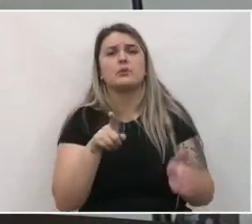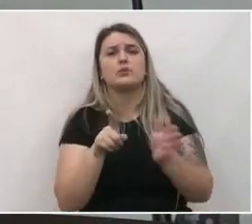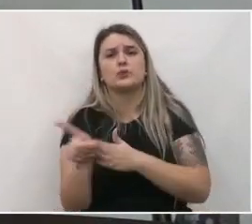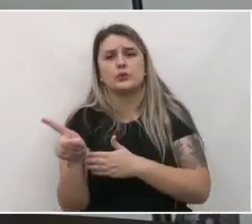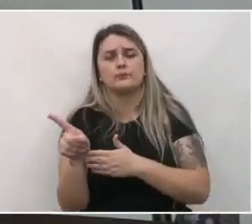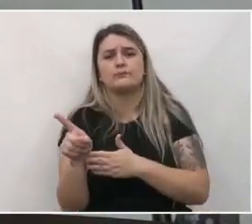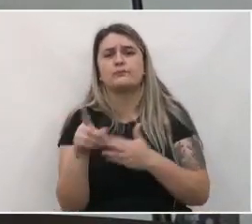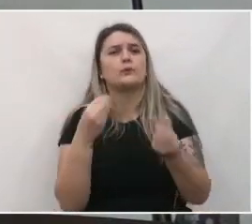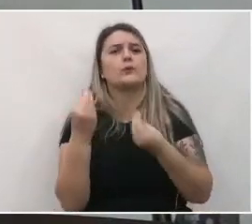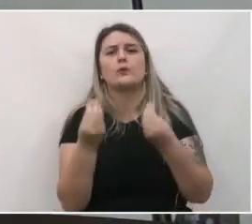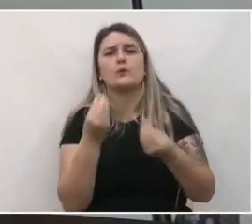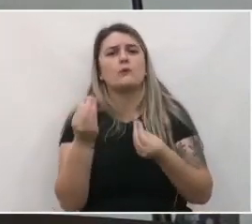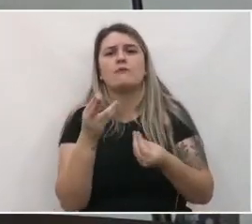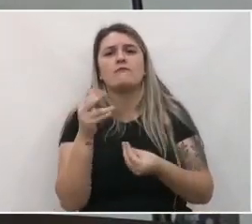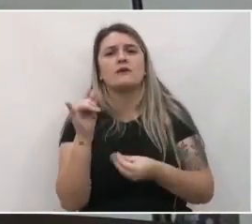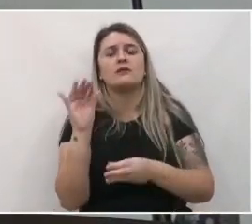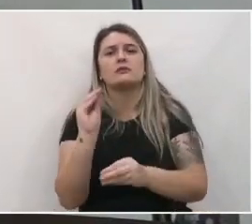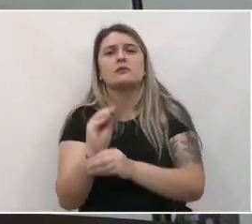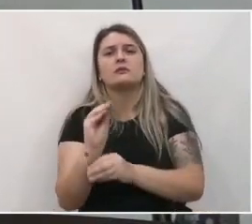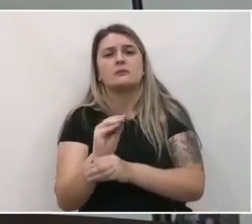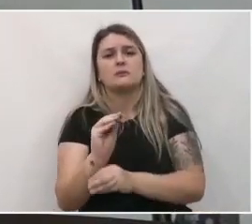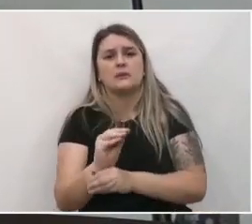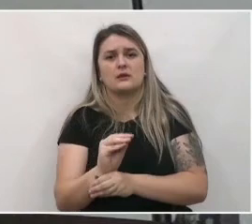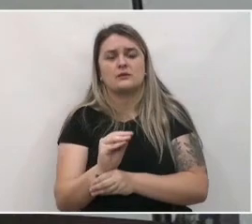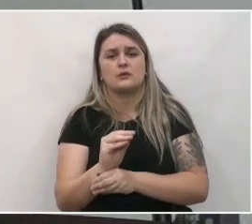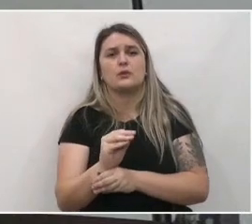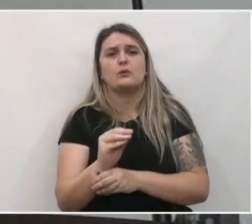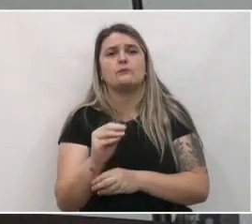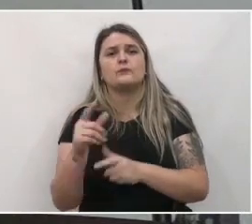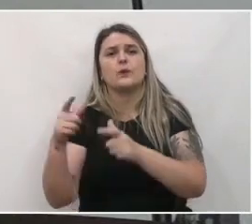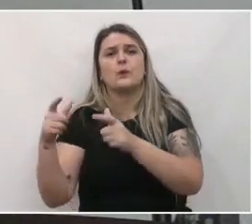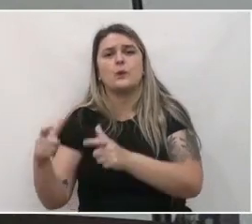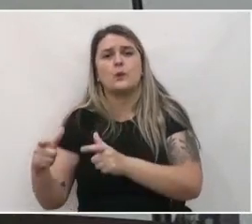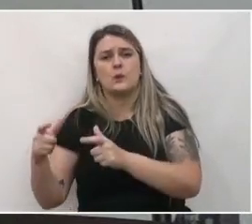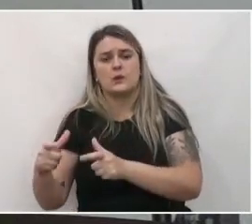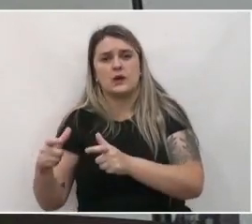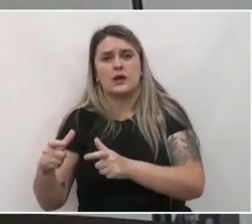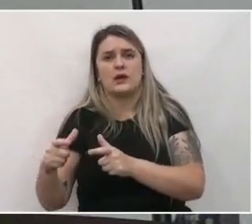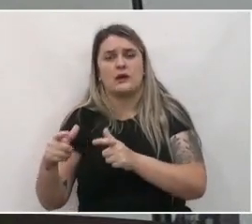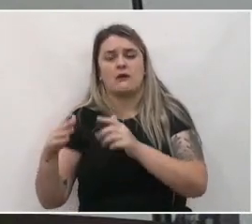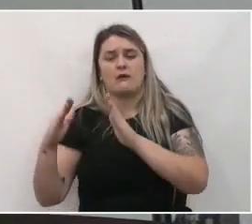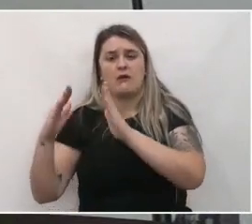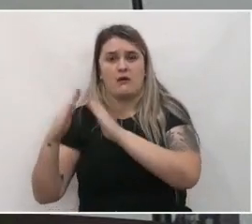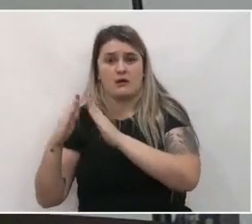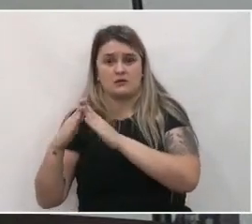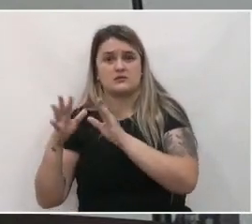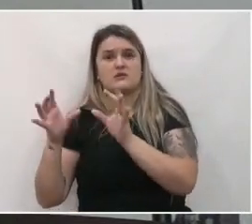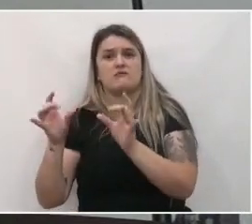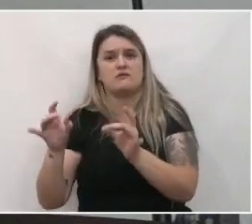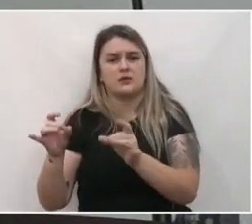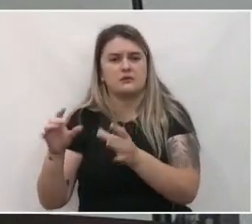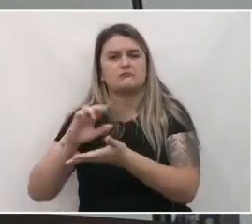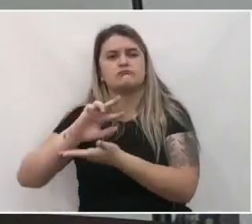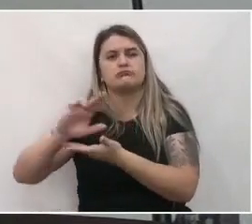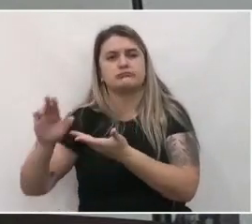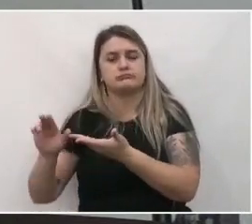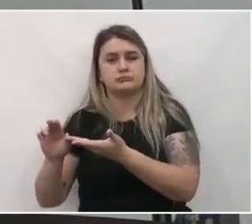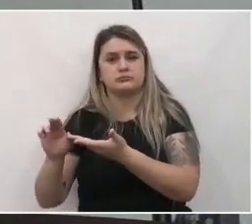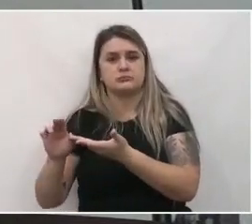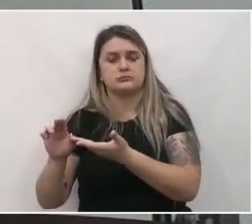como serão tratadas as situações de regiões consolidadas com residências, comércios, dentre outros,